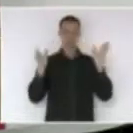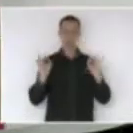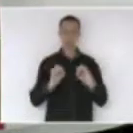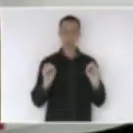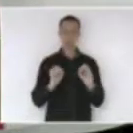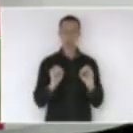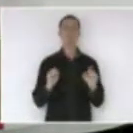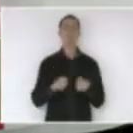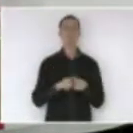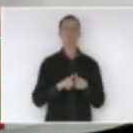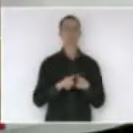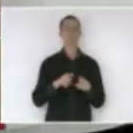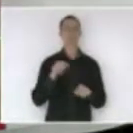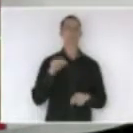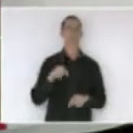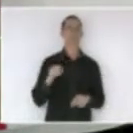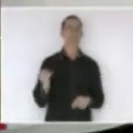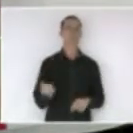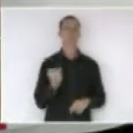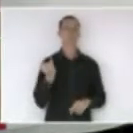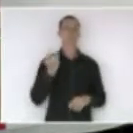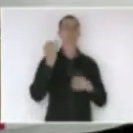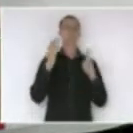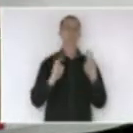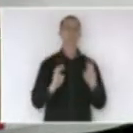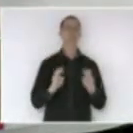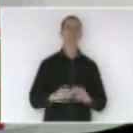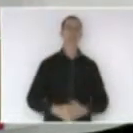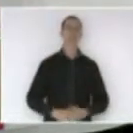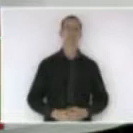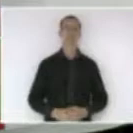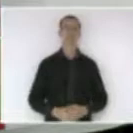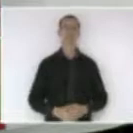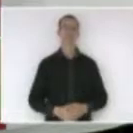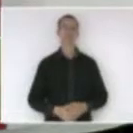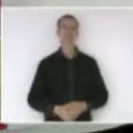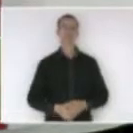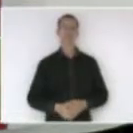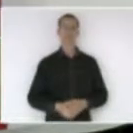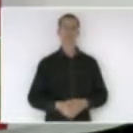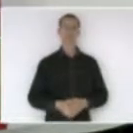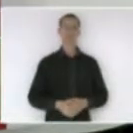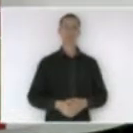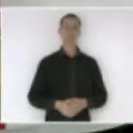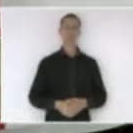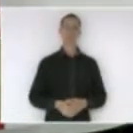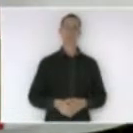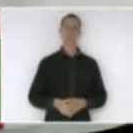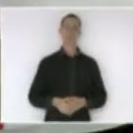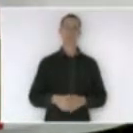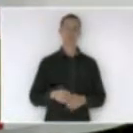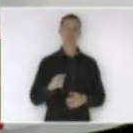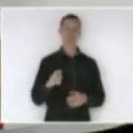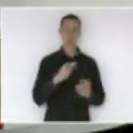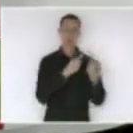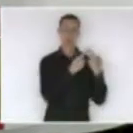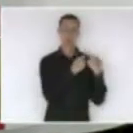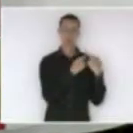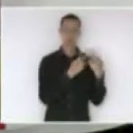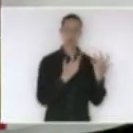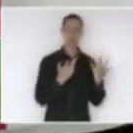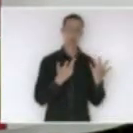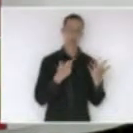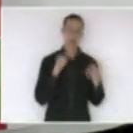item importante. E a questão da função, essa função do portal da